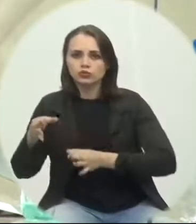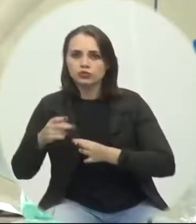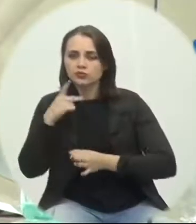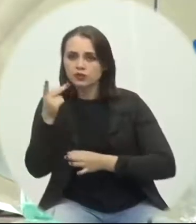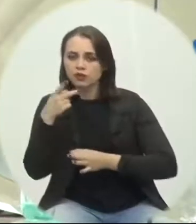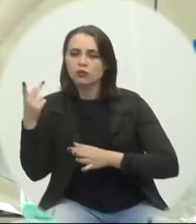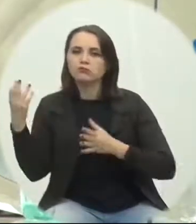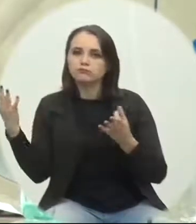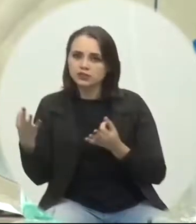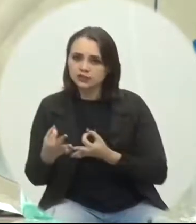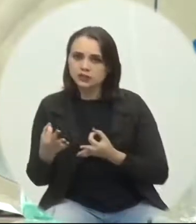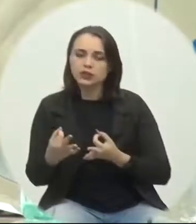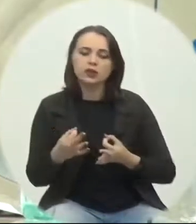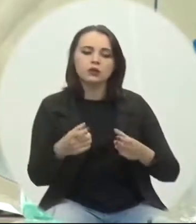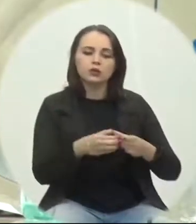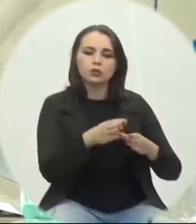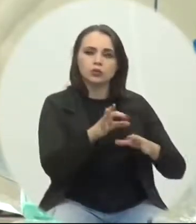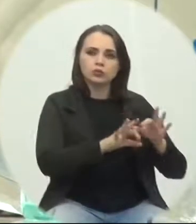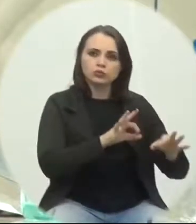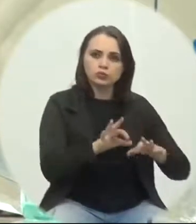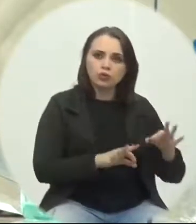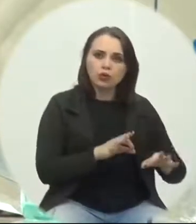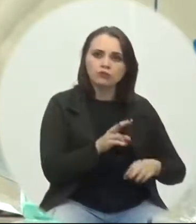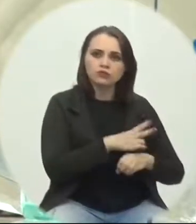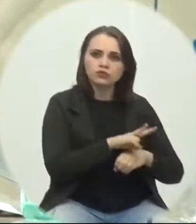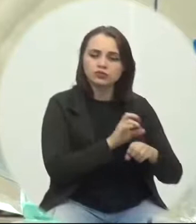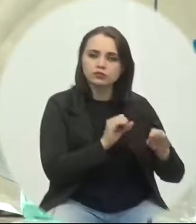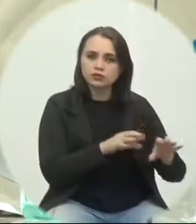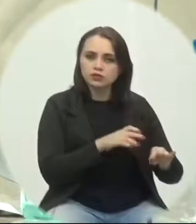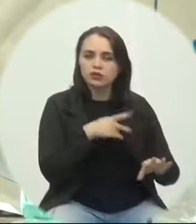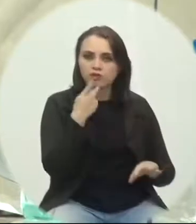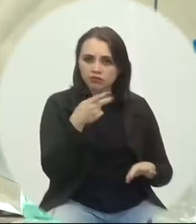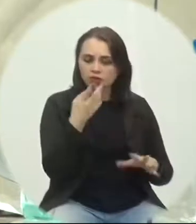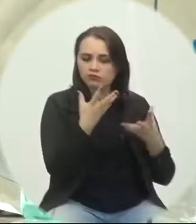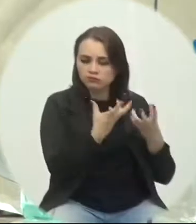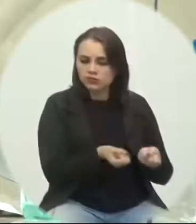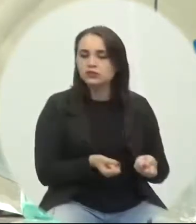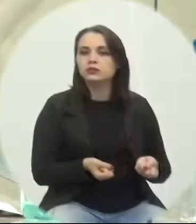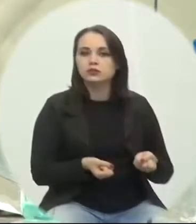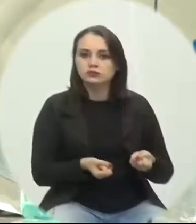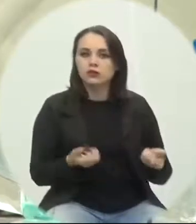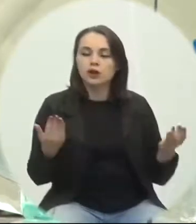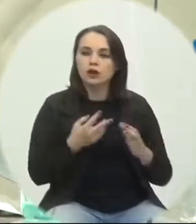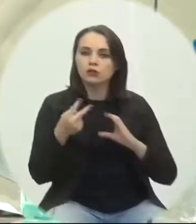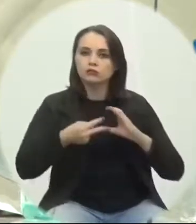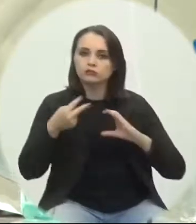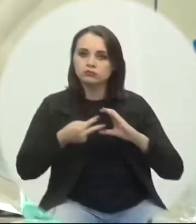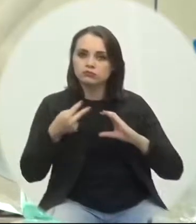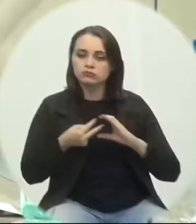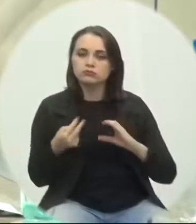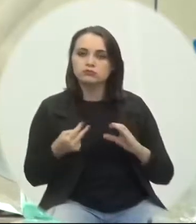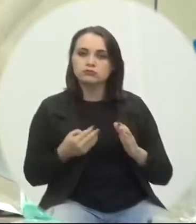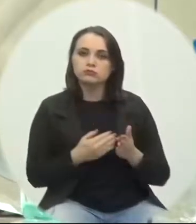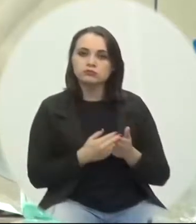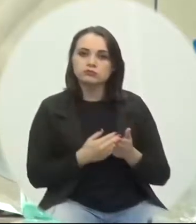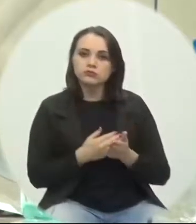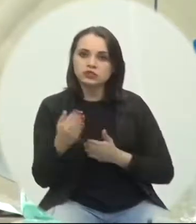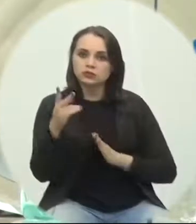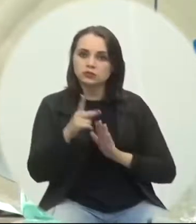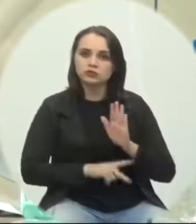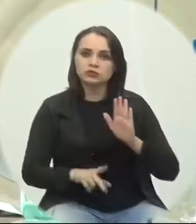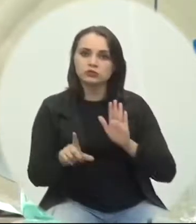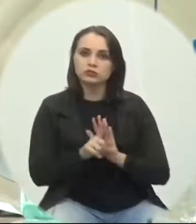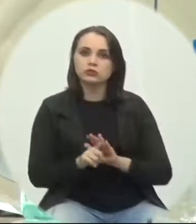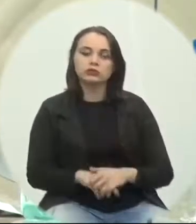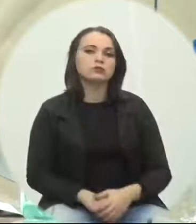comissões de obras de educação e fiscalização opinaram pela aprovação, encaminhando a matéria ao plenário, em discussão ao projeto.